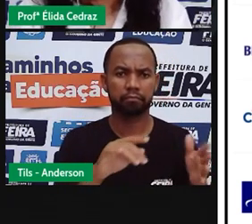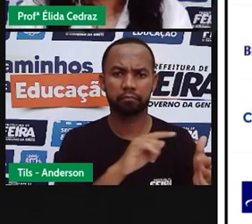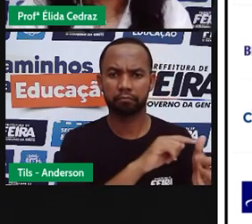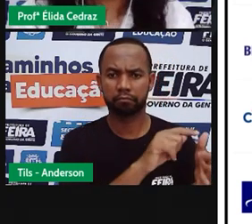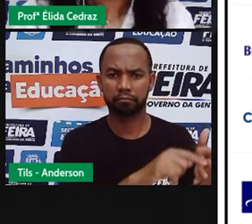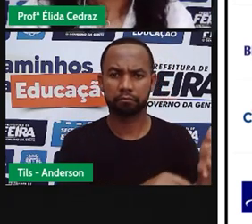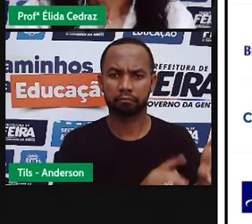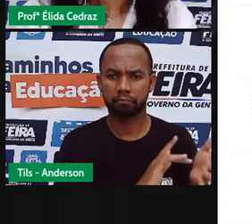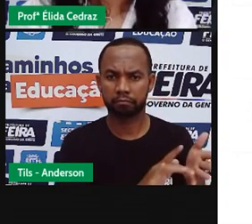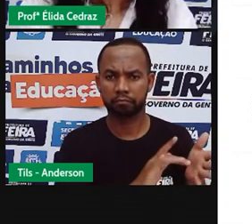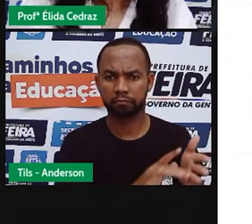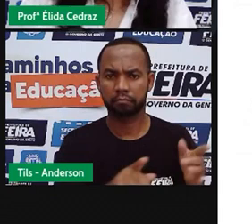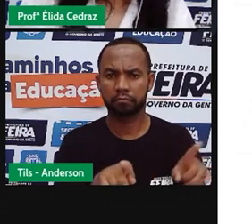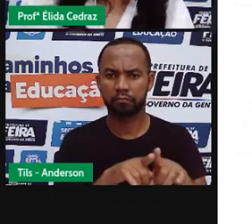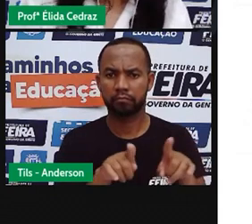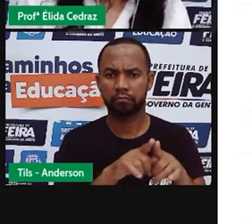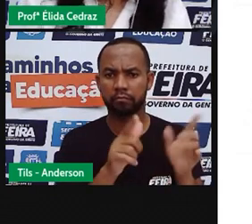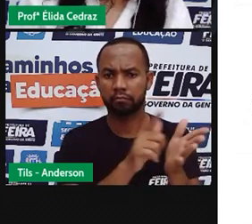temos as notícias.